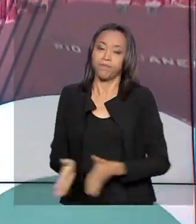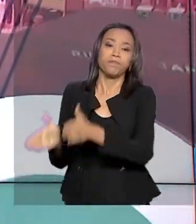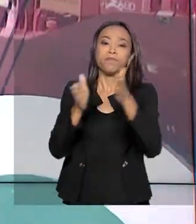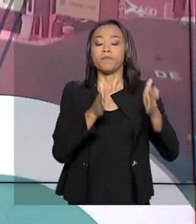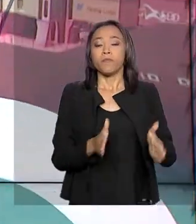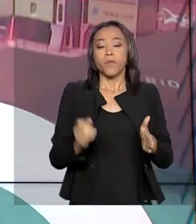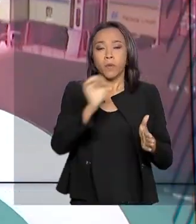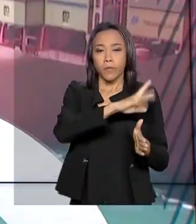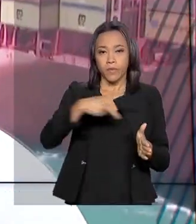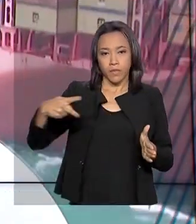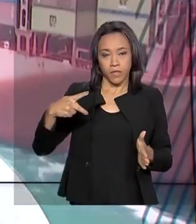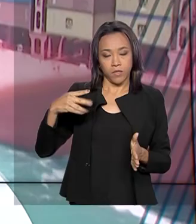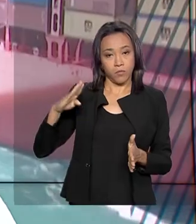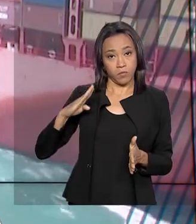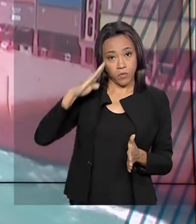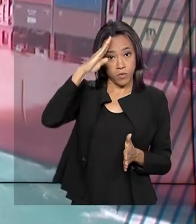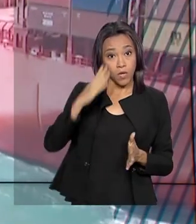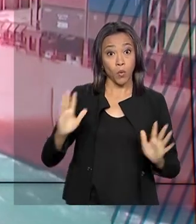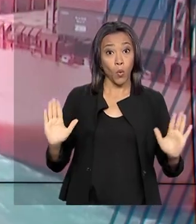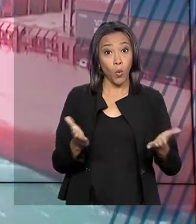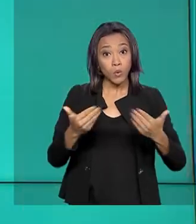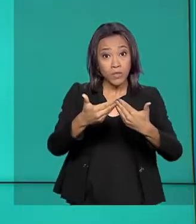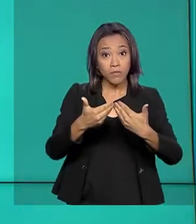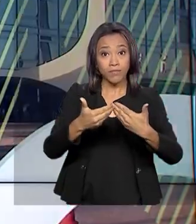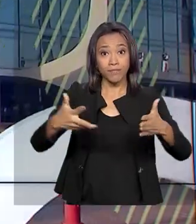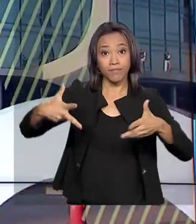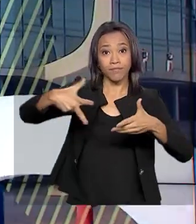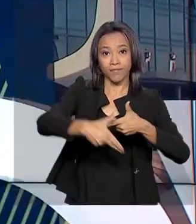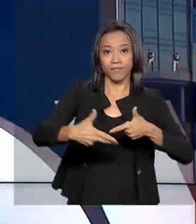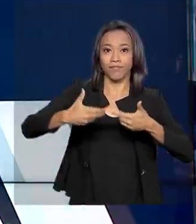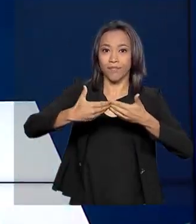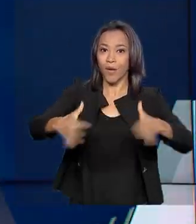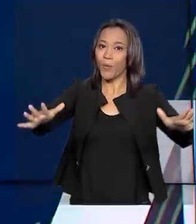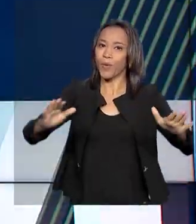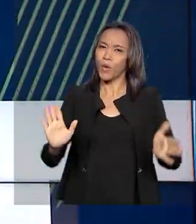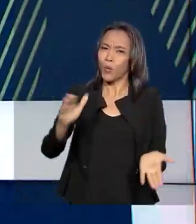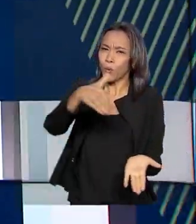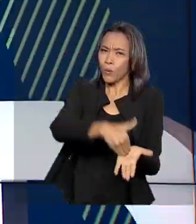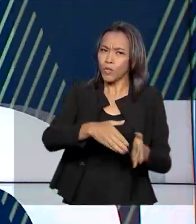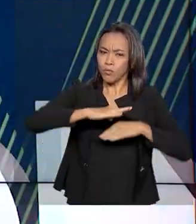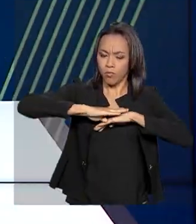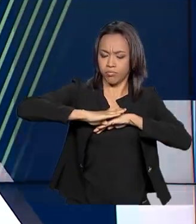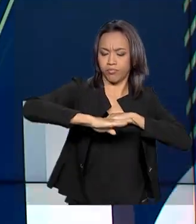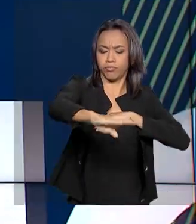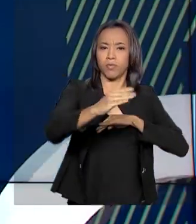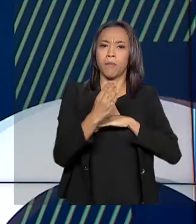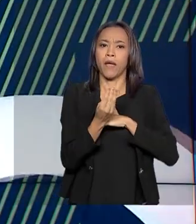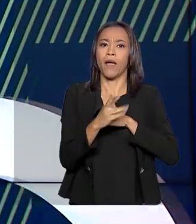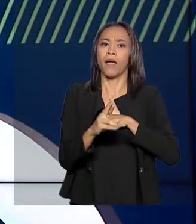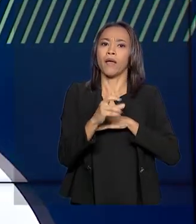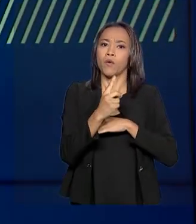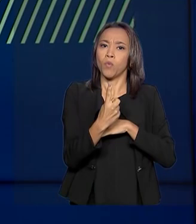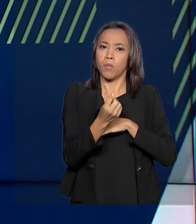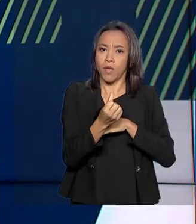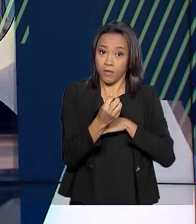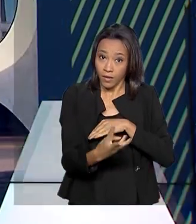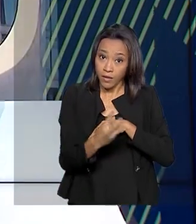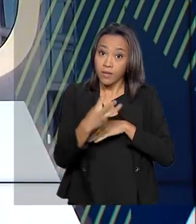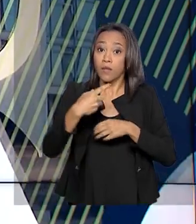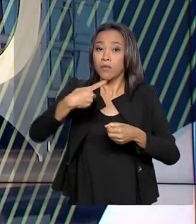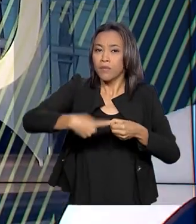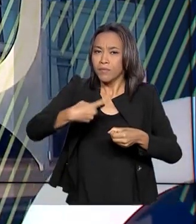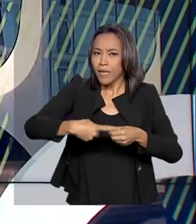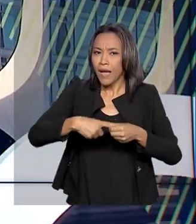Jair Bolsonaro inaugura hoje o último trecho da BR-163, próximo à Altamira, no Pará. São os 51